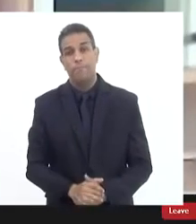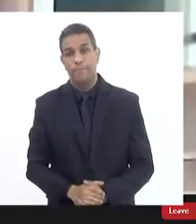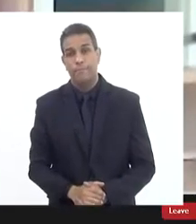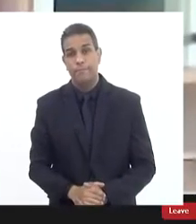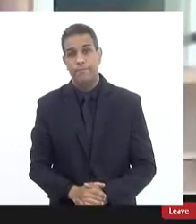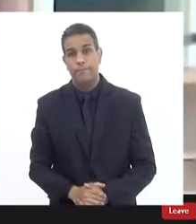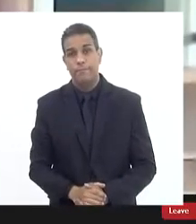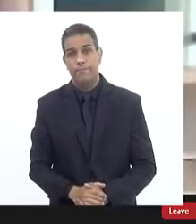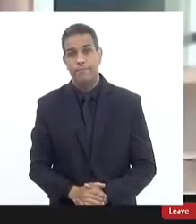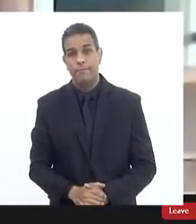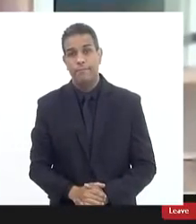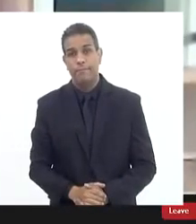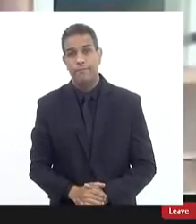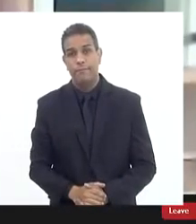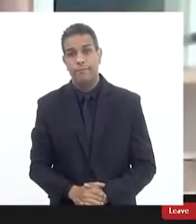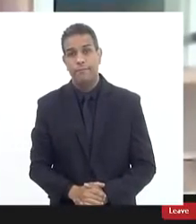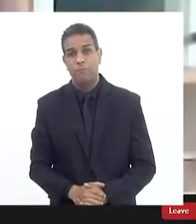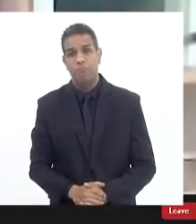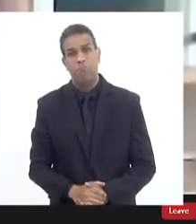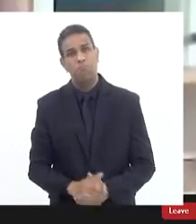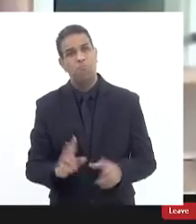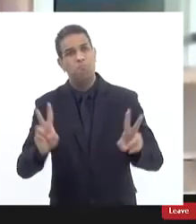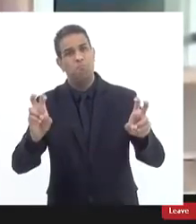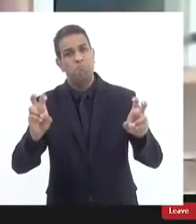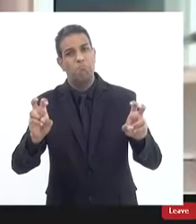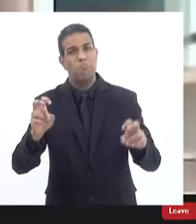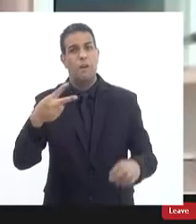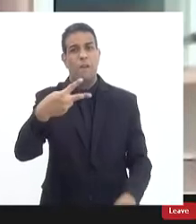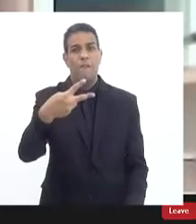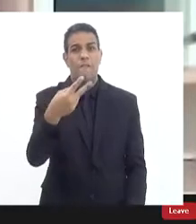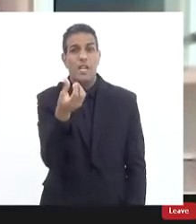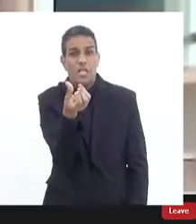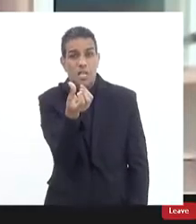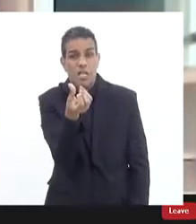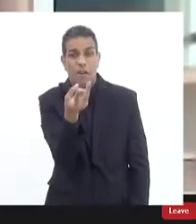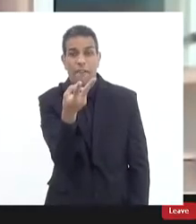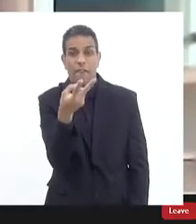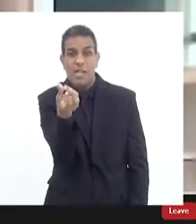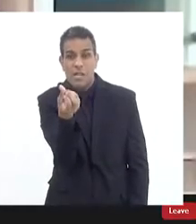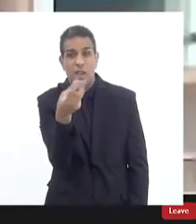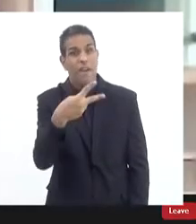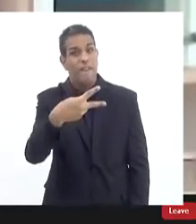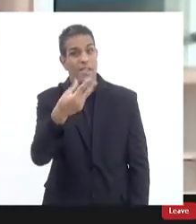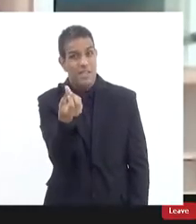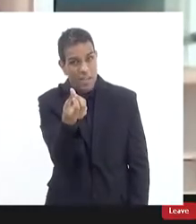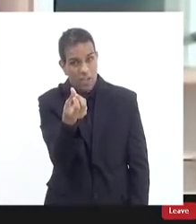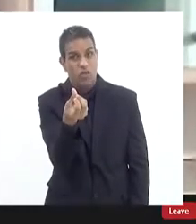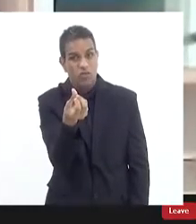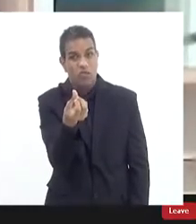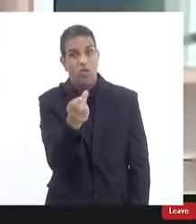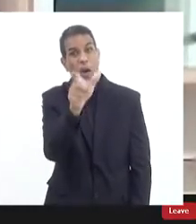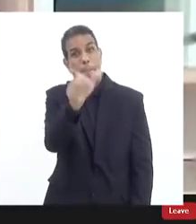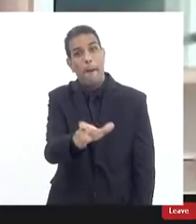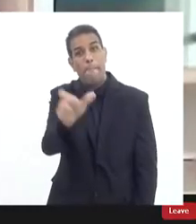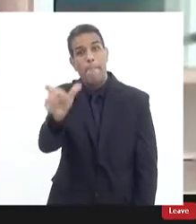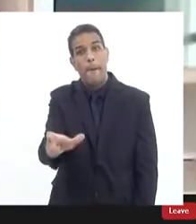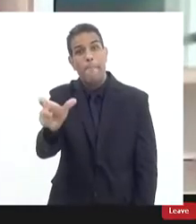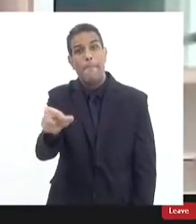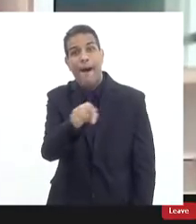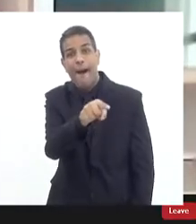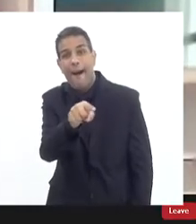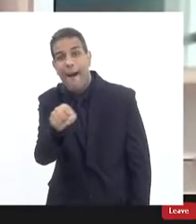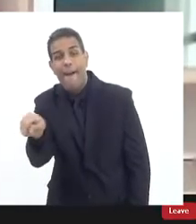foram feitos no total 27 atendimentos atendimentos de pessoas indicadas como